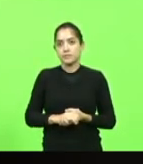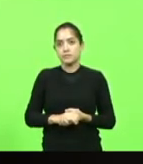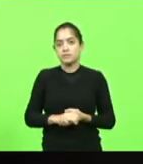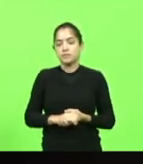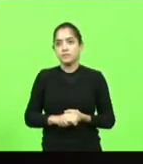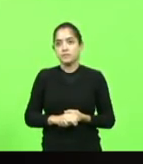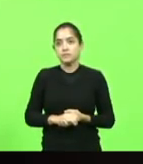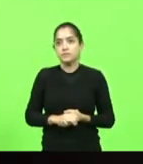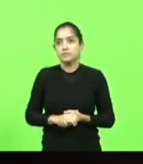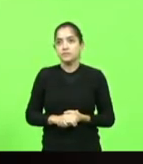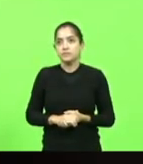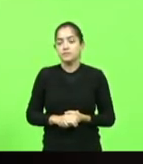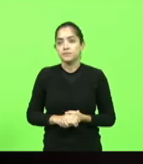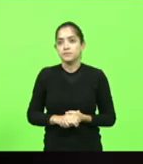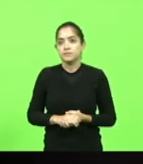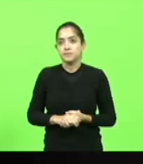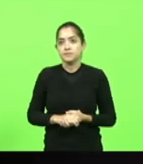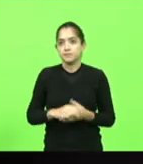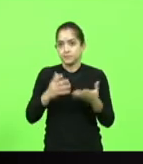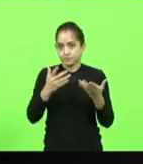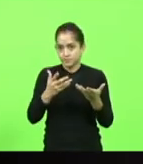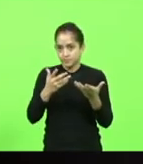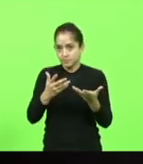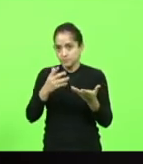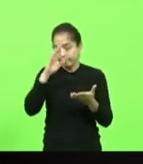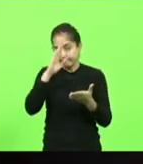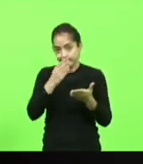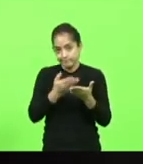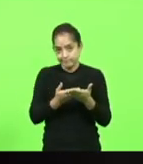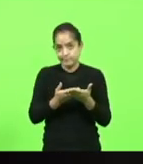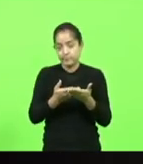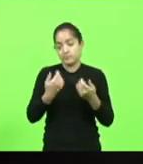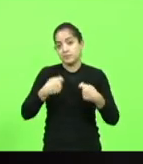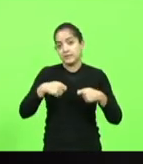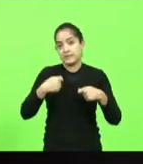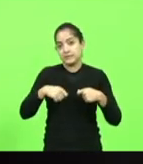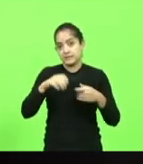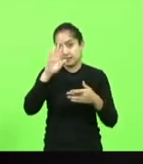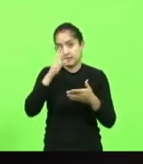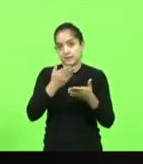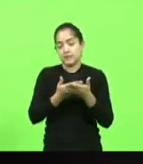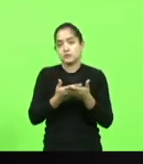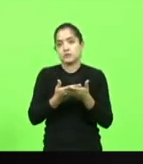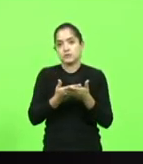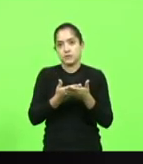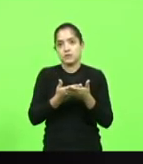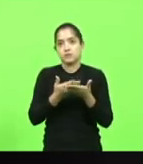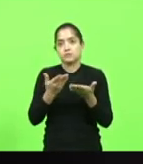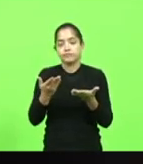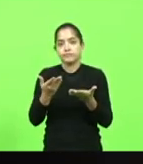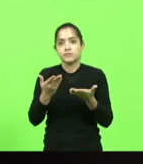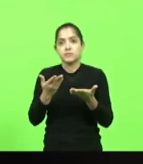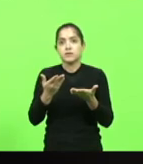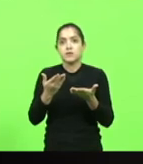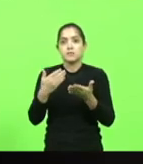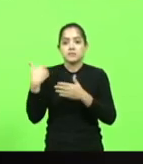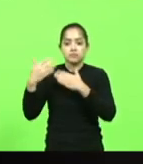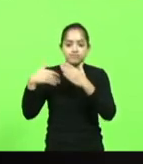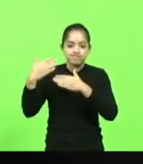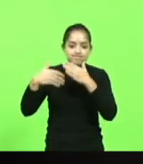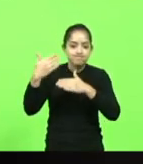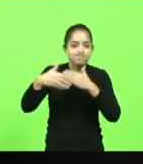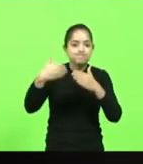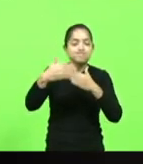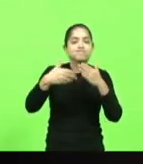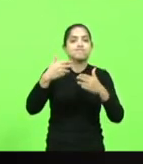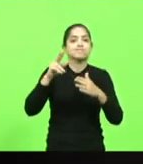Eu quero crer, eu preciso crer, apesar que o histórico não me dá